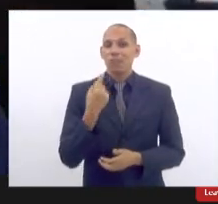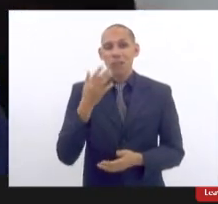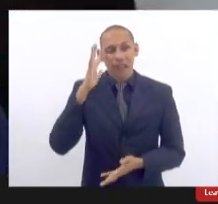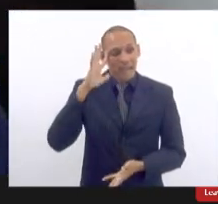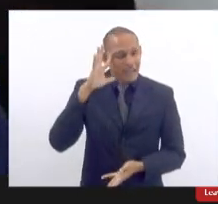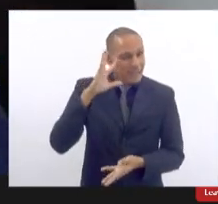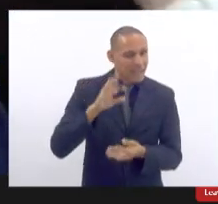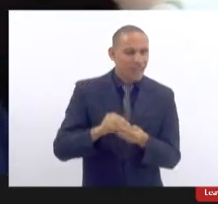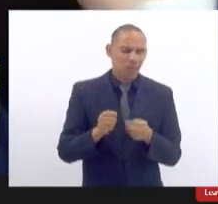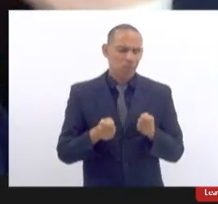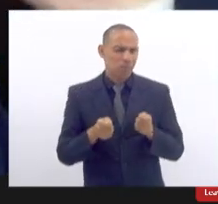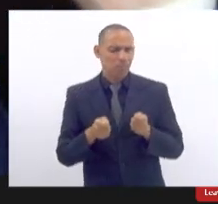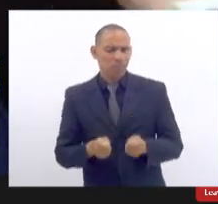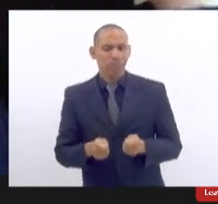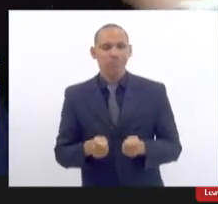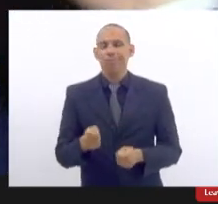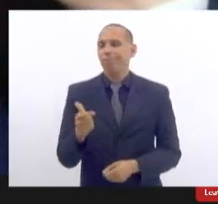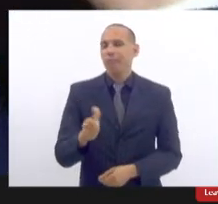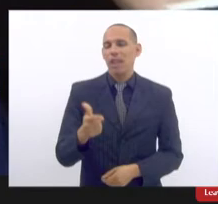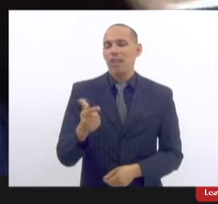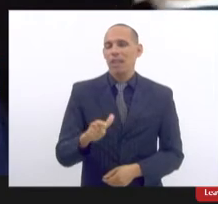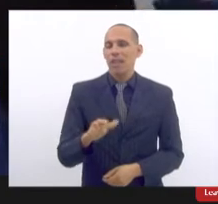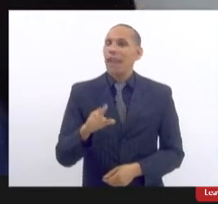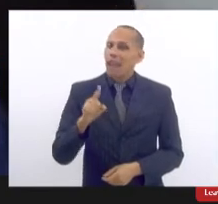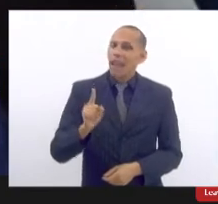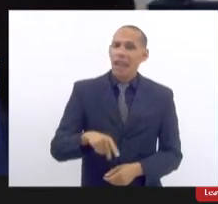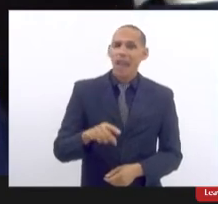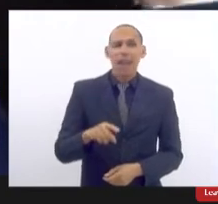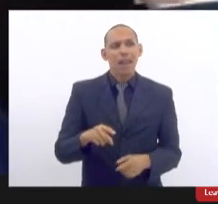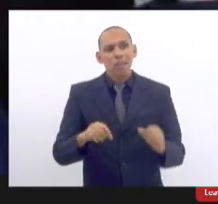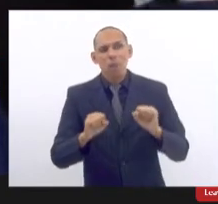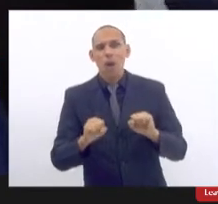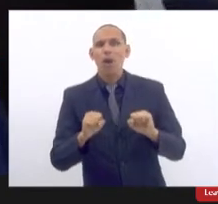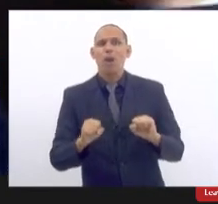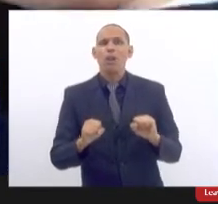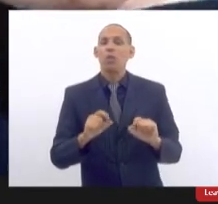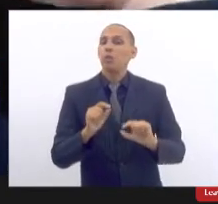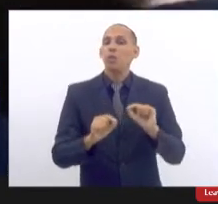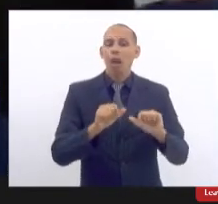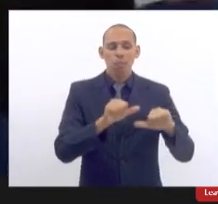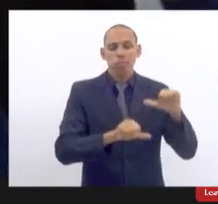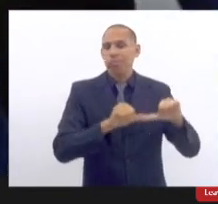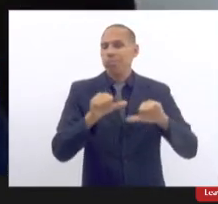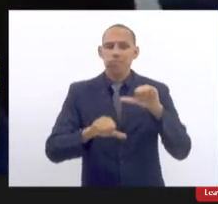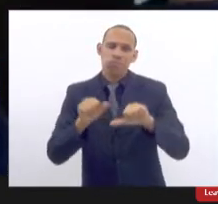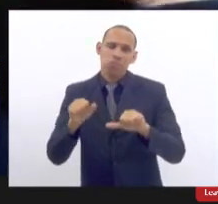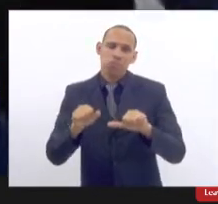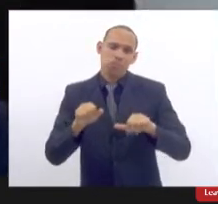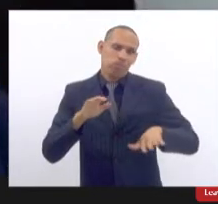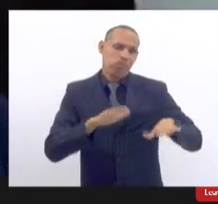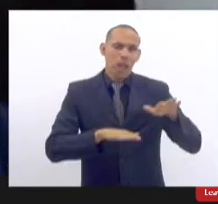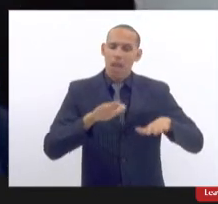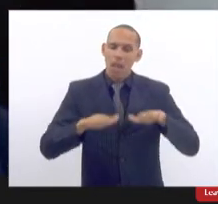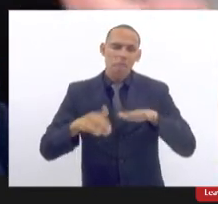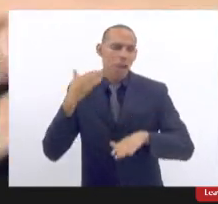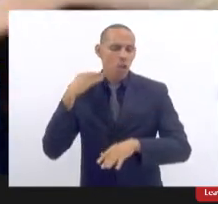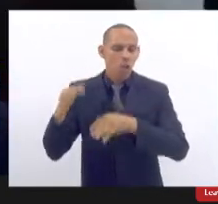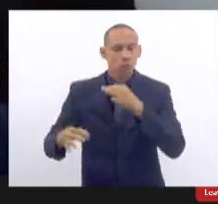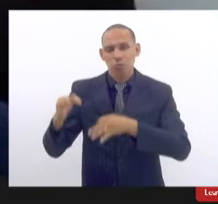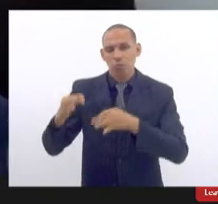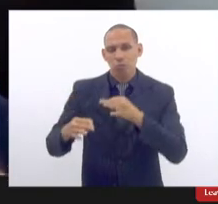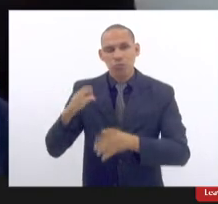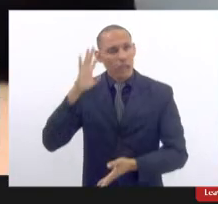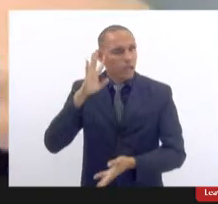consolidado são entendimentos que são passíveis de alteração de acordo com cada juiz com